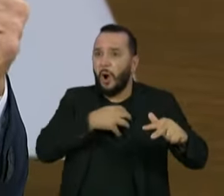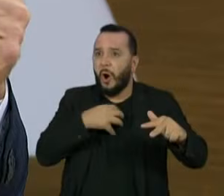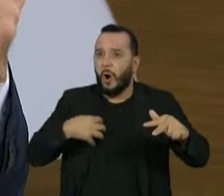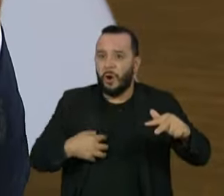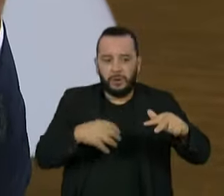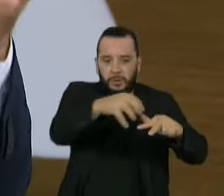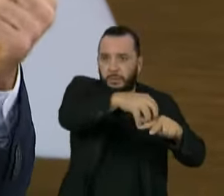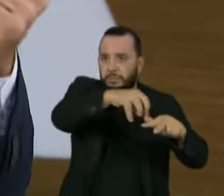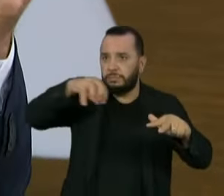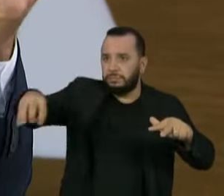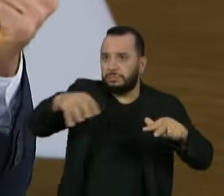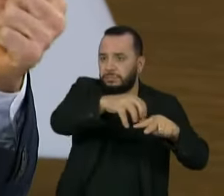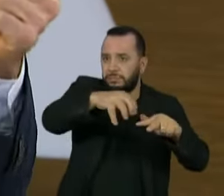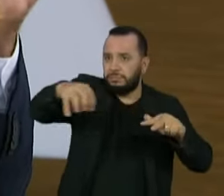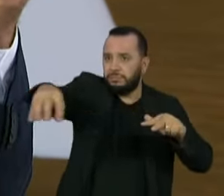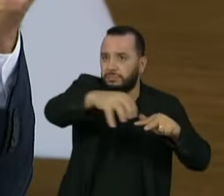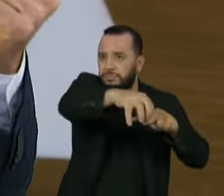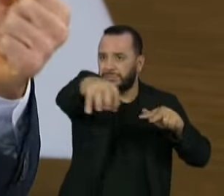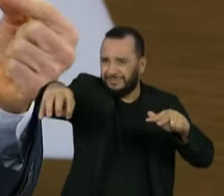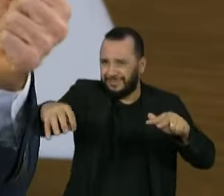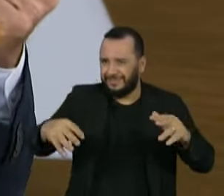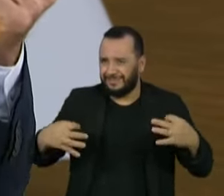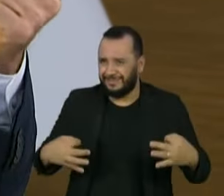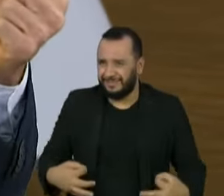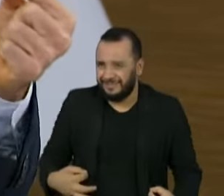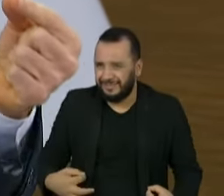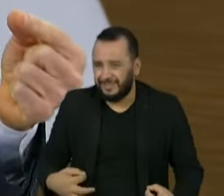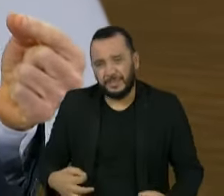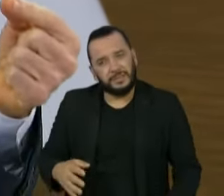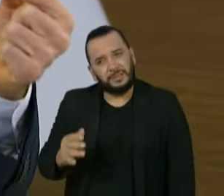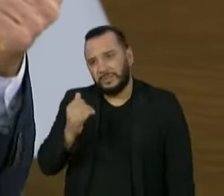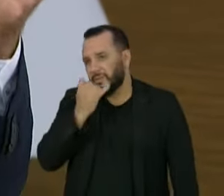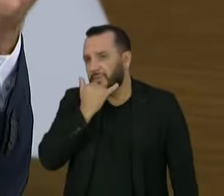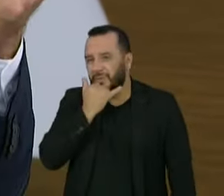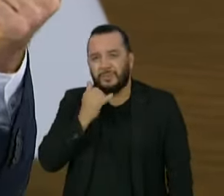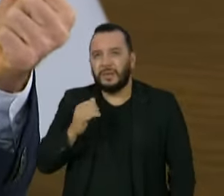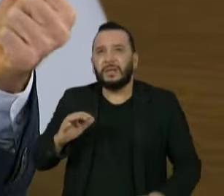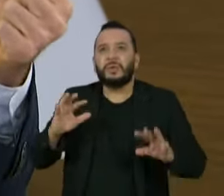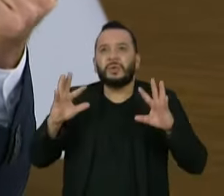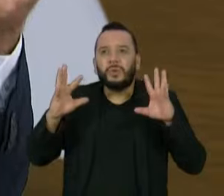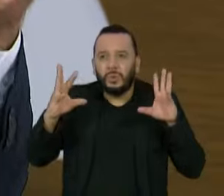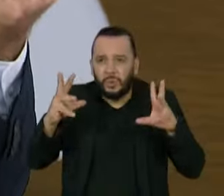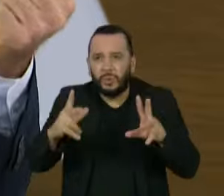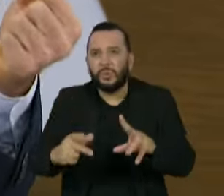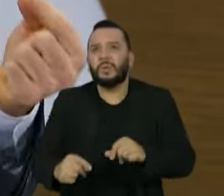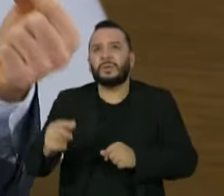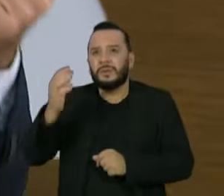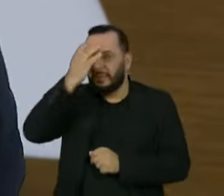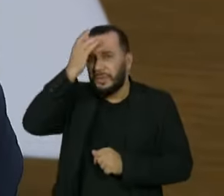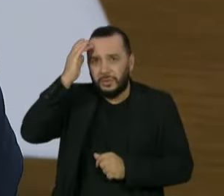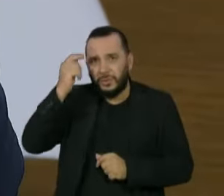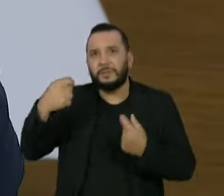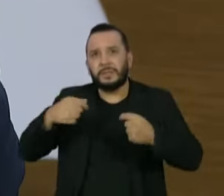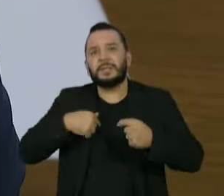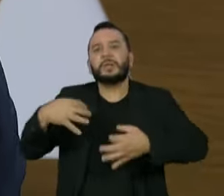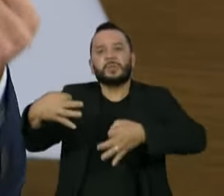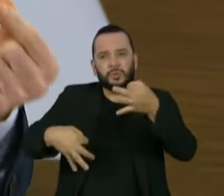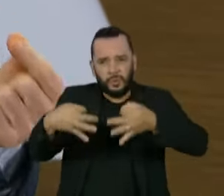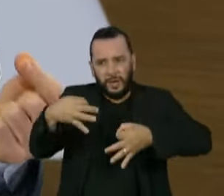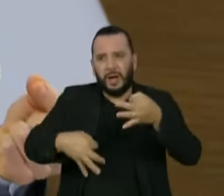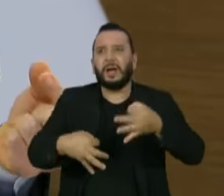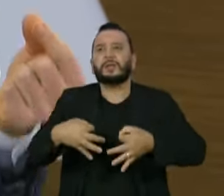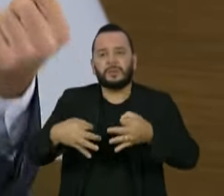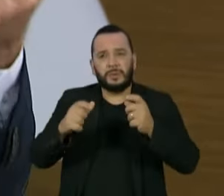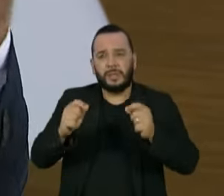diz que toda pessoa tem que ser julgada por um juiz isento e imparcial. Nós